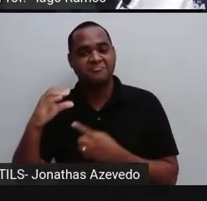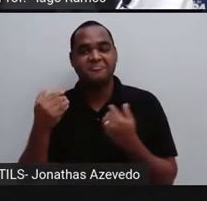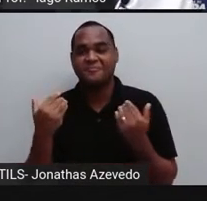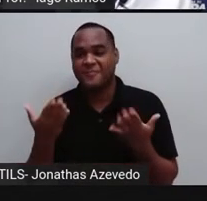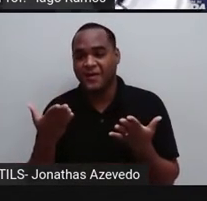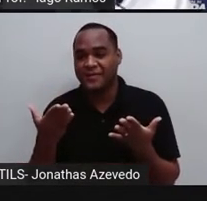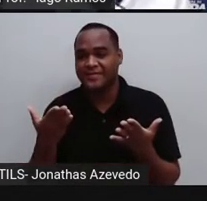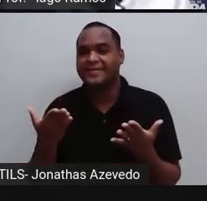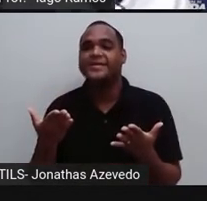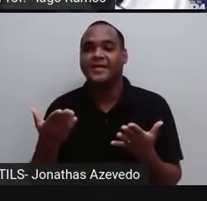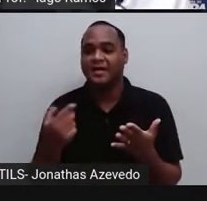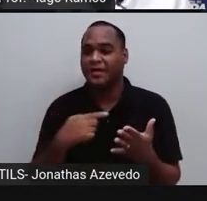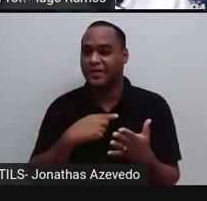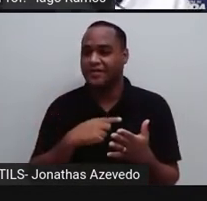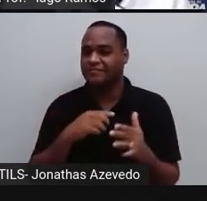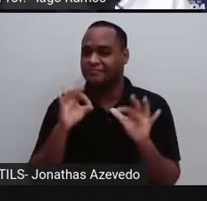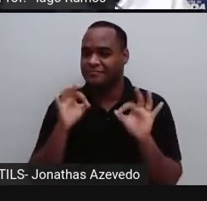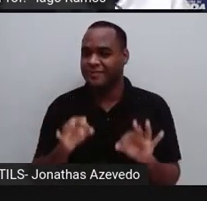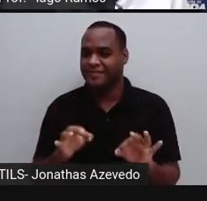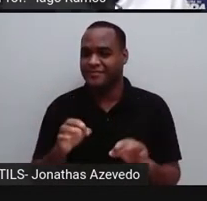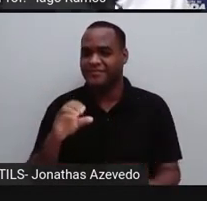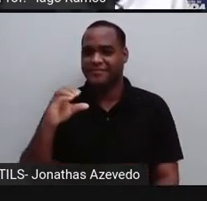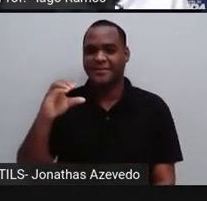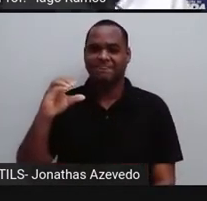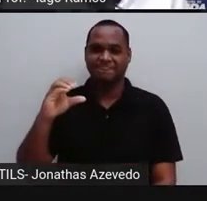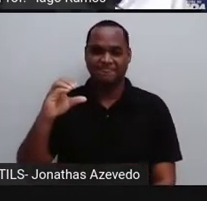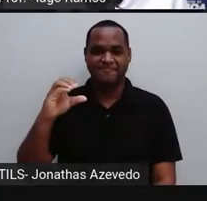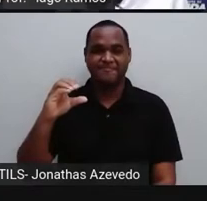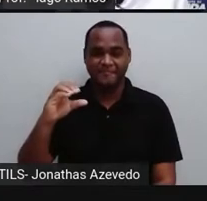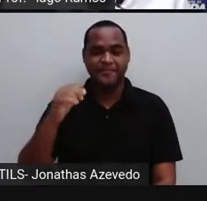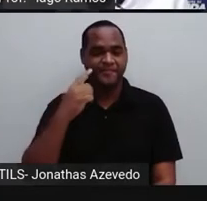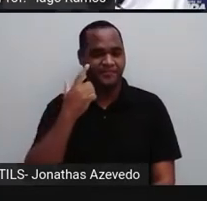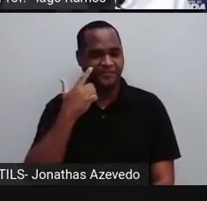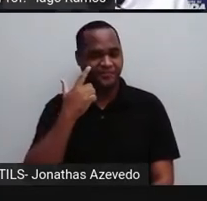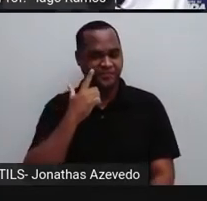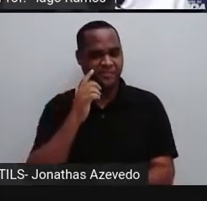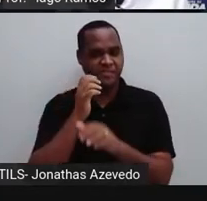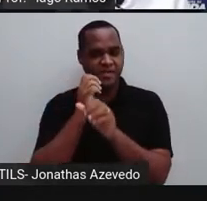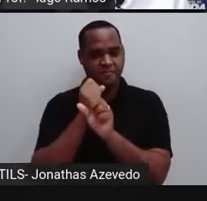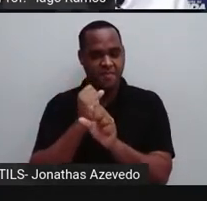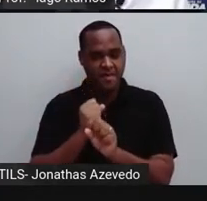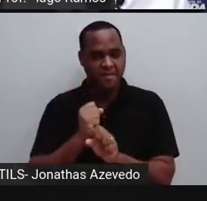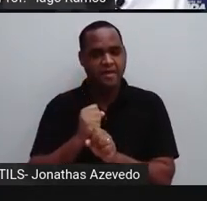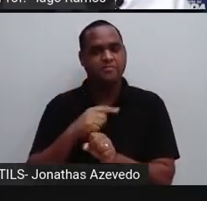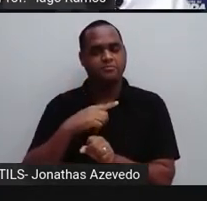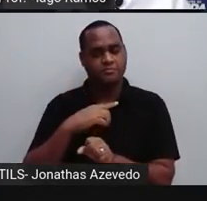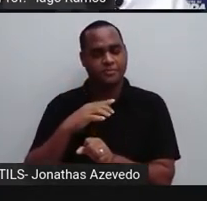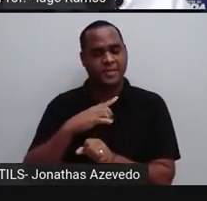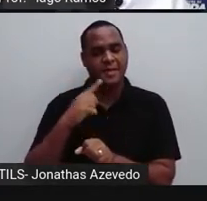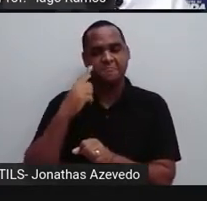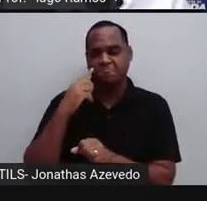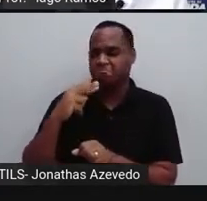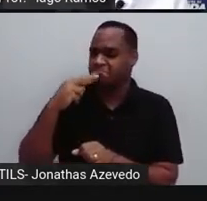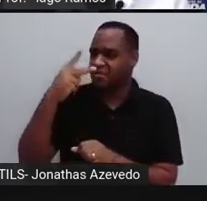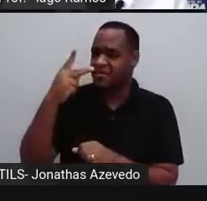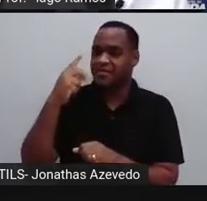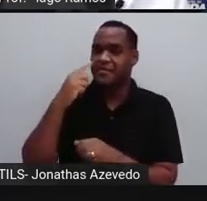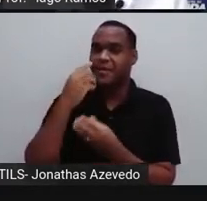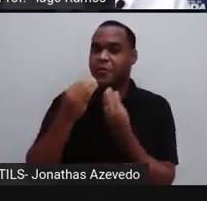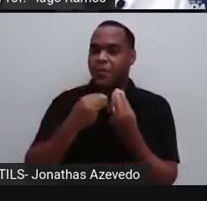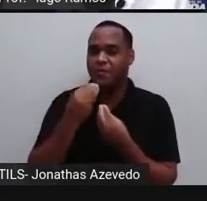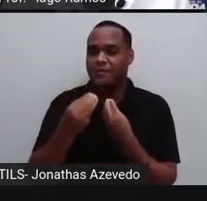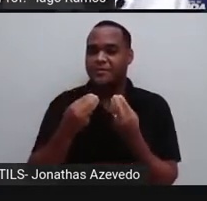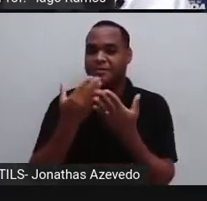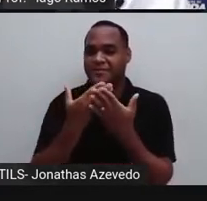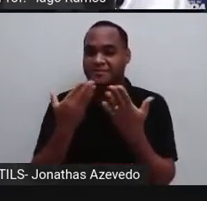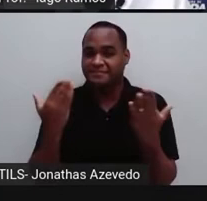correto é o que está na letra C, tá bom? Se a gente calcular essa potência, 729 elevado a 1 terço,